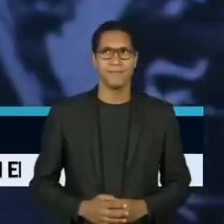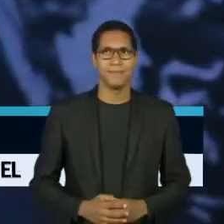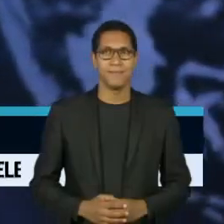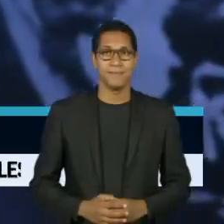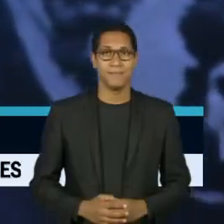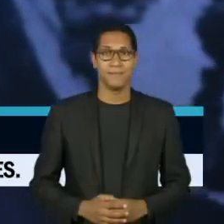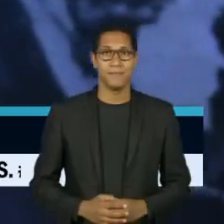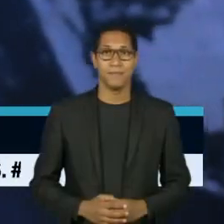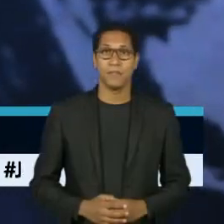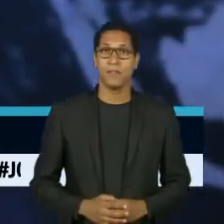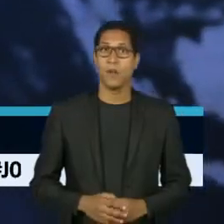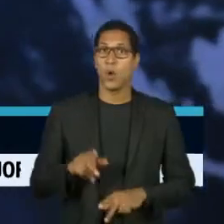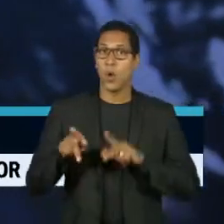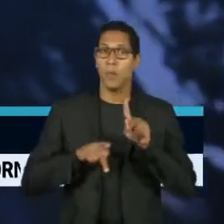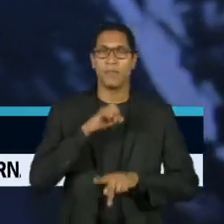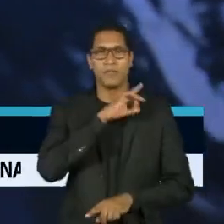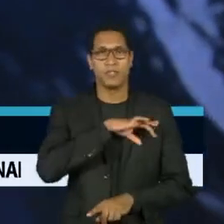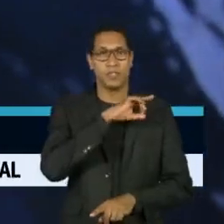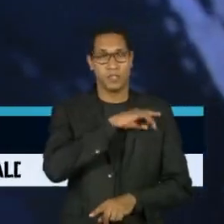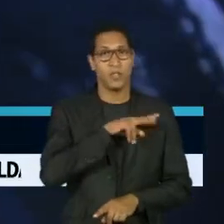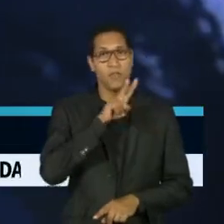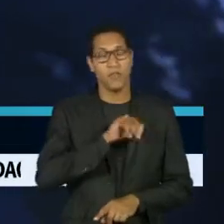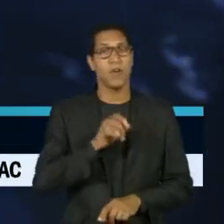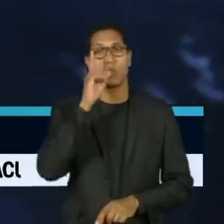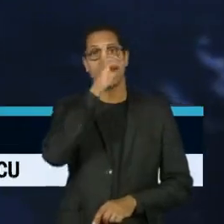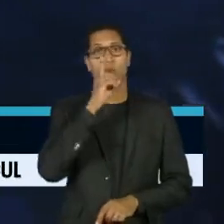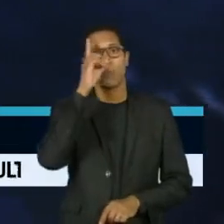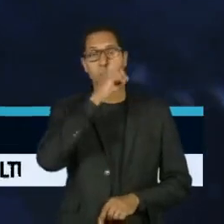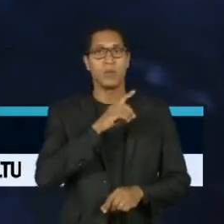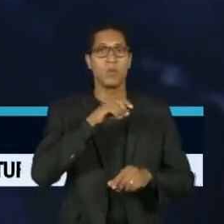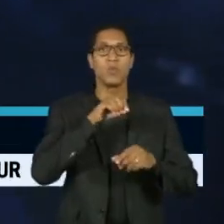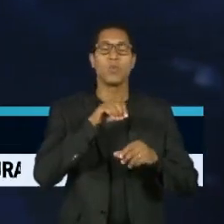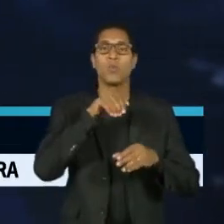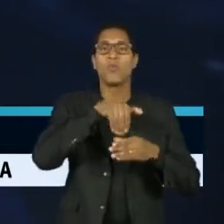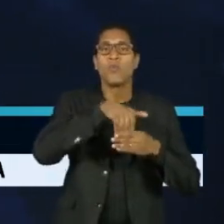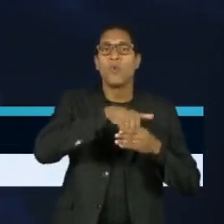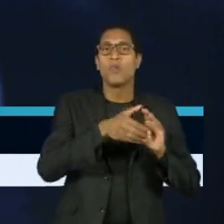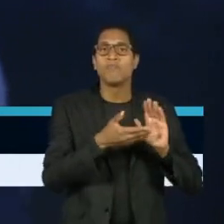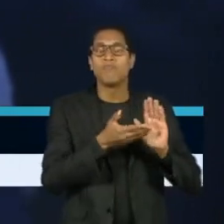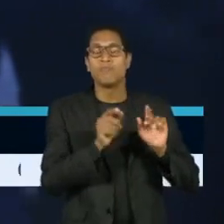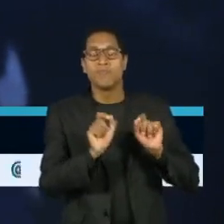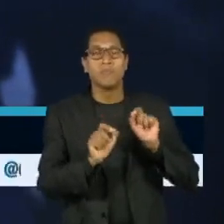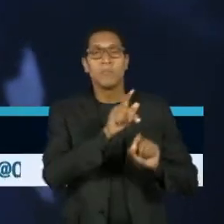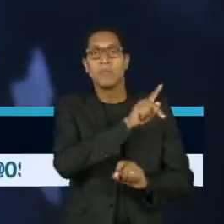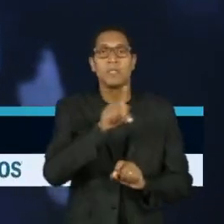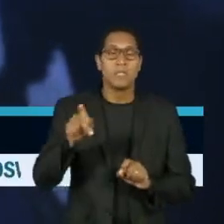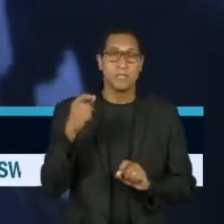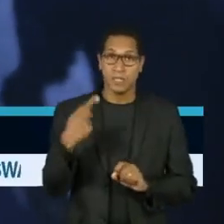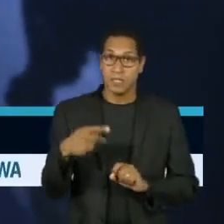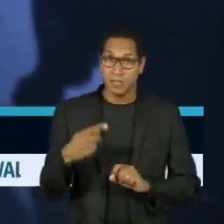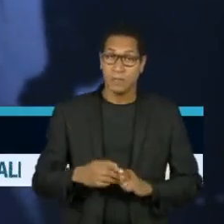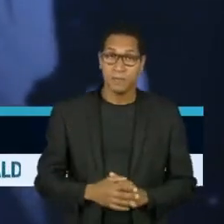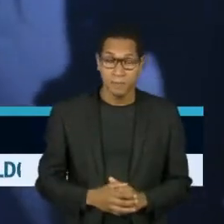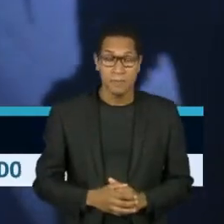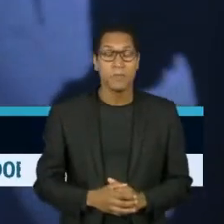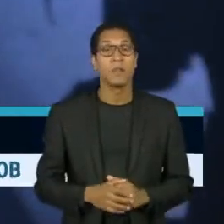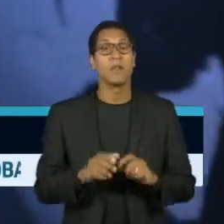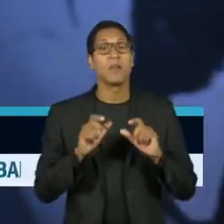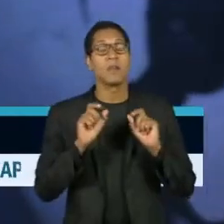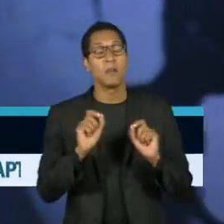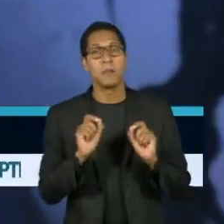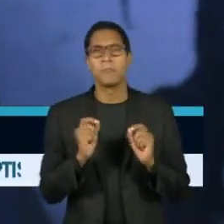Os chilenos irão às urnas neste domingo para escolher o novo presidente do país e parte do Congresso. O pleito é considerado mais